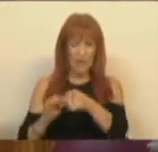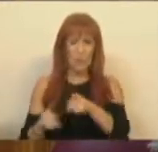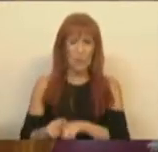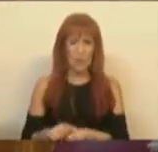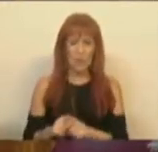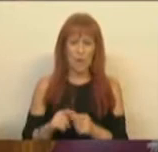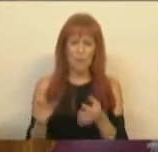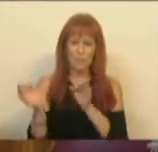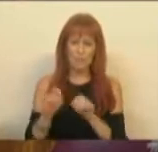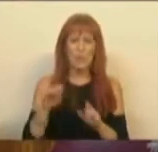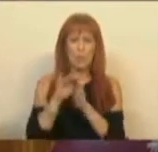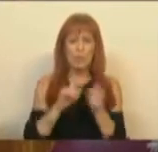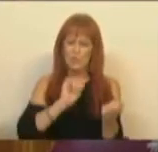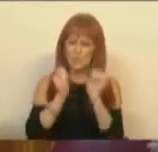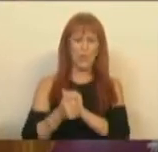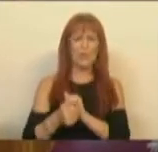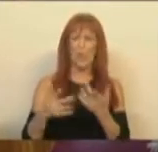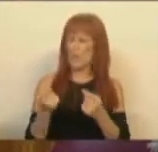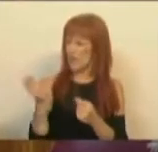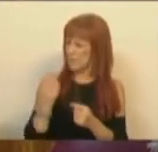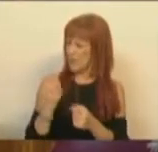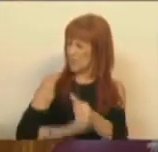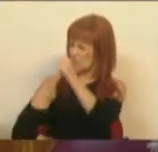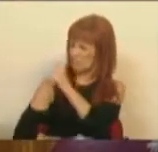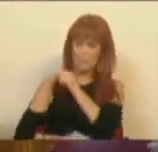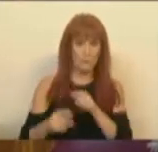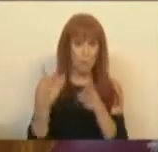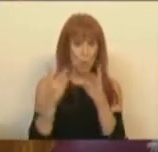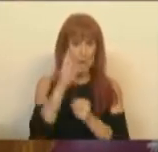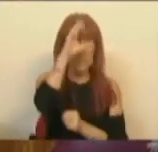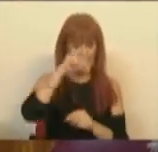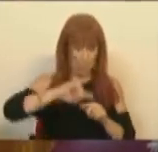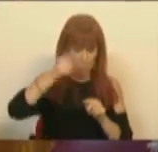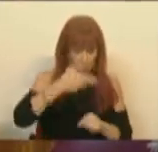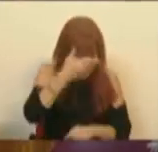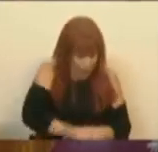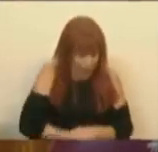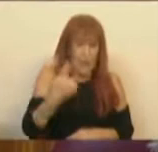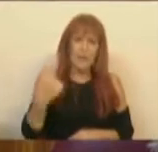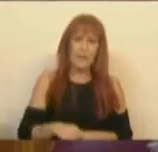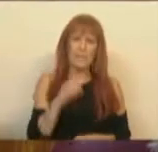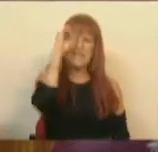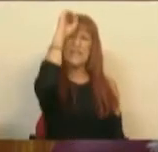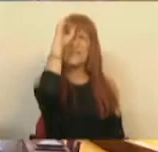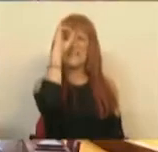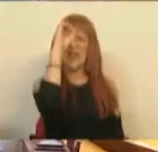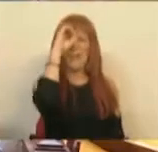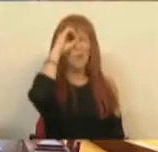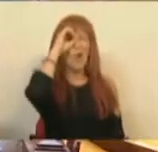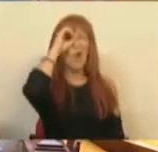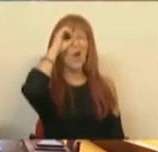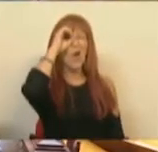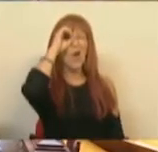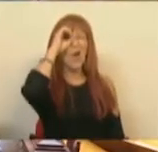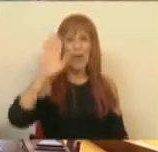reformulem seus programas. Quando ainda há poucos meses, no orçamento do Estado deste ano, tiveram zero bola para